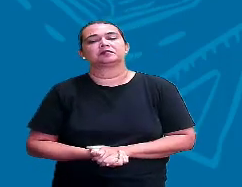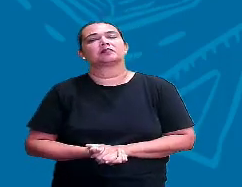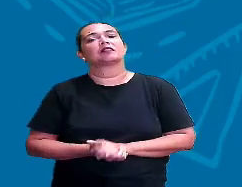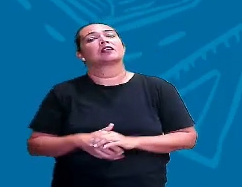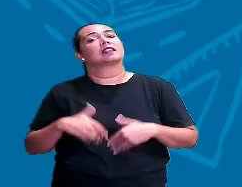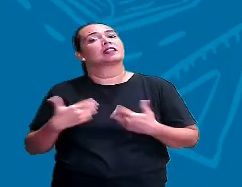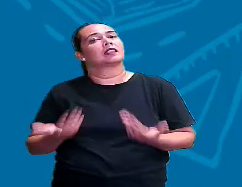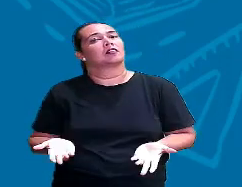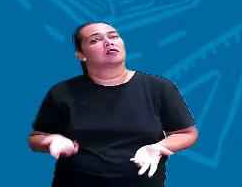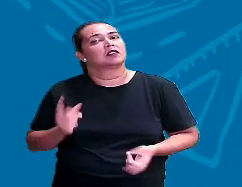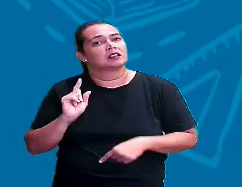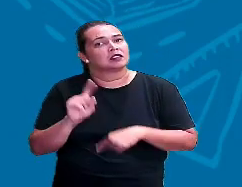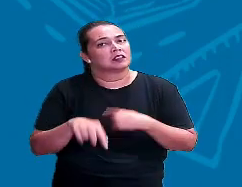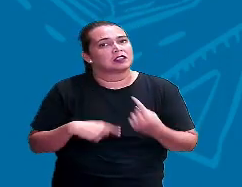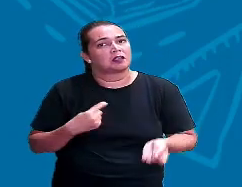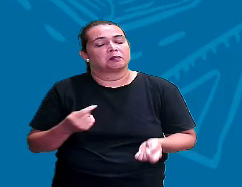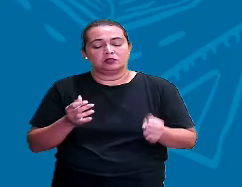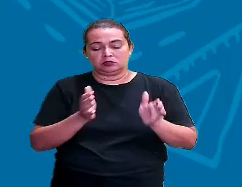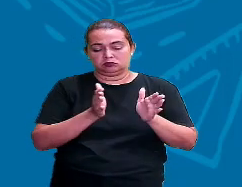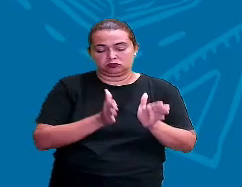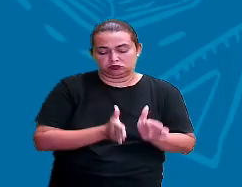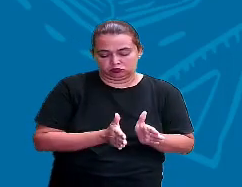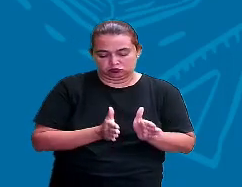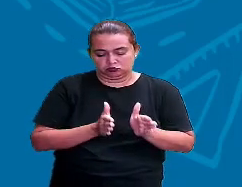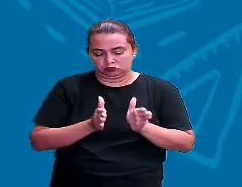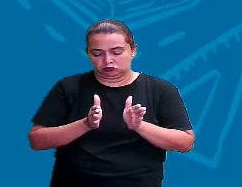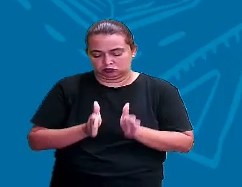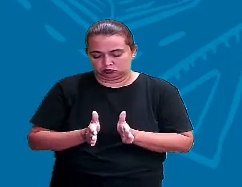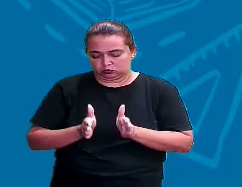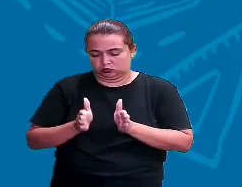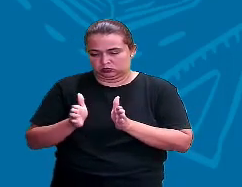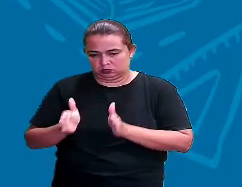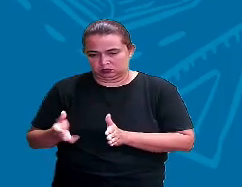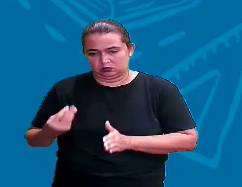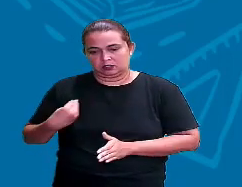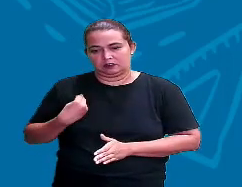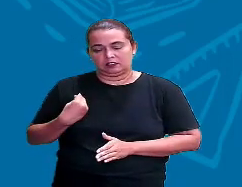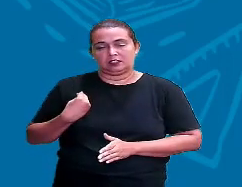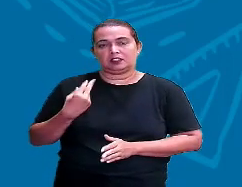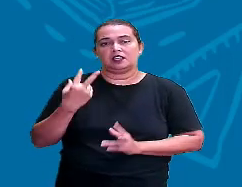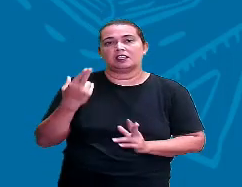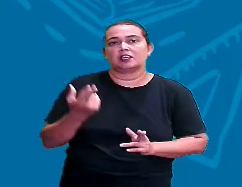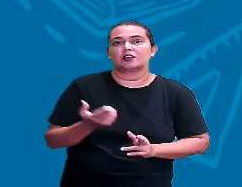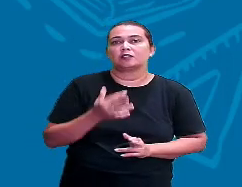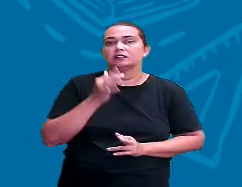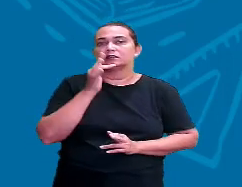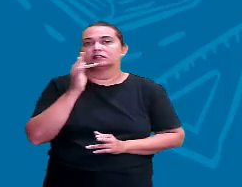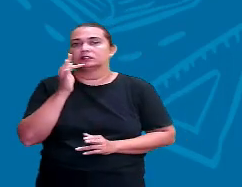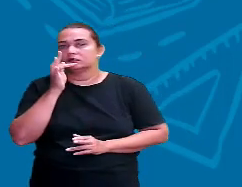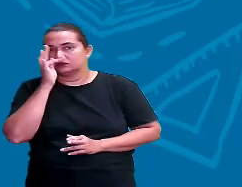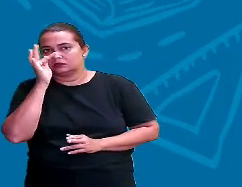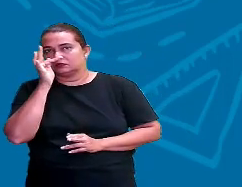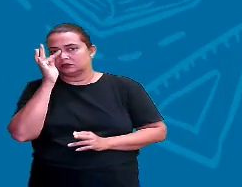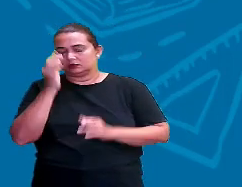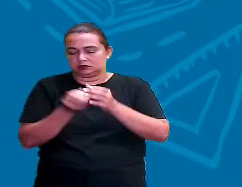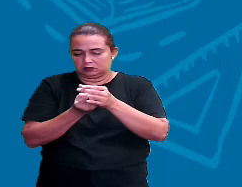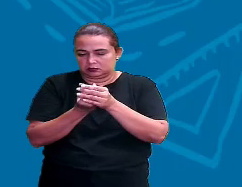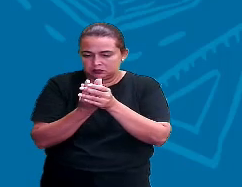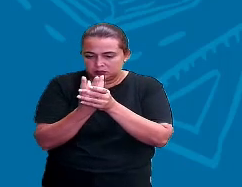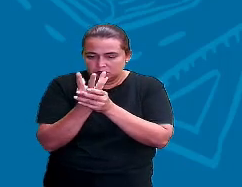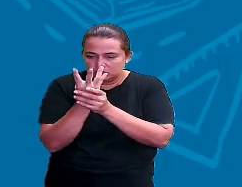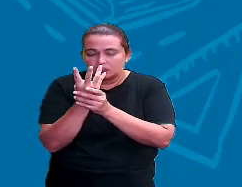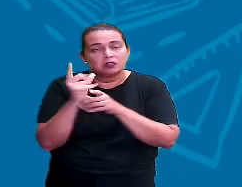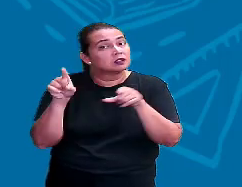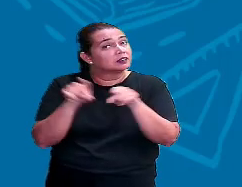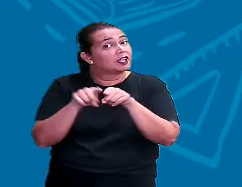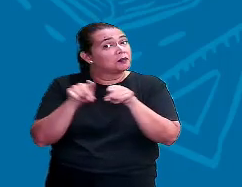eu trouxe uma plantinha mostrando que até as plantas também têm essas fases de bebezinho. E aí ela vai